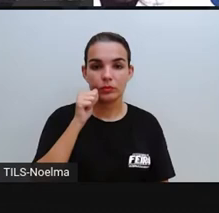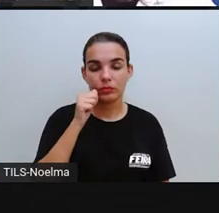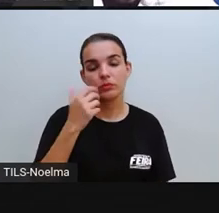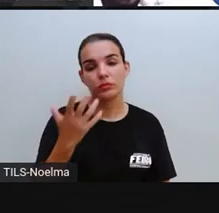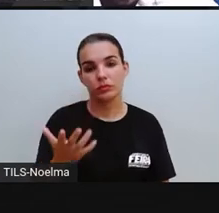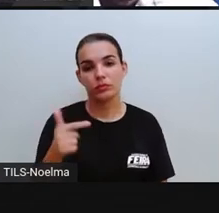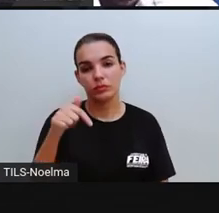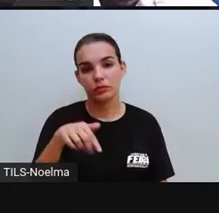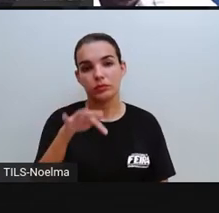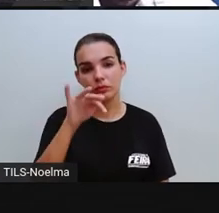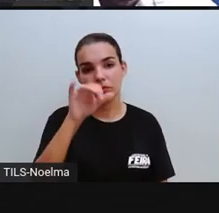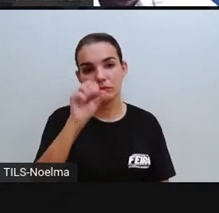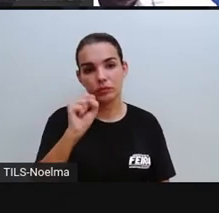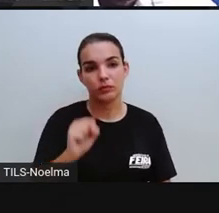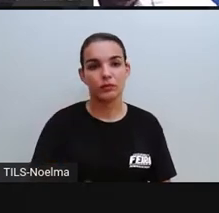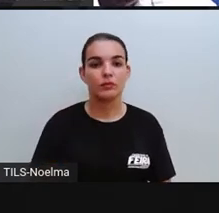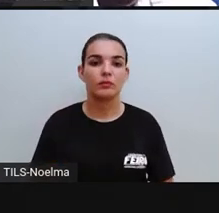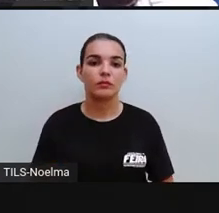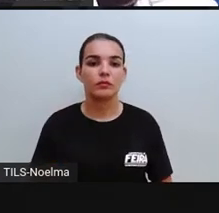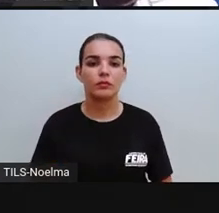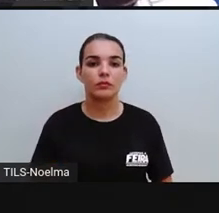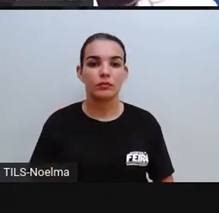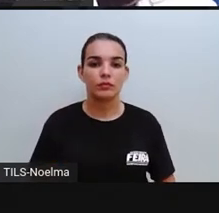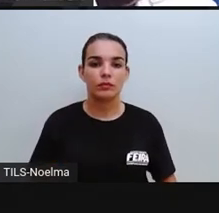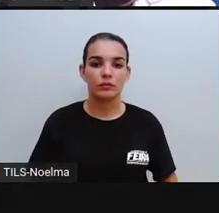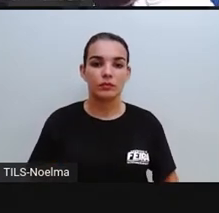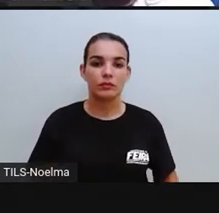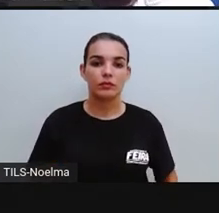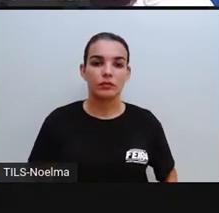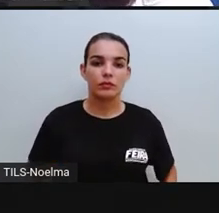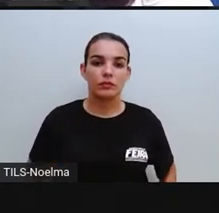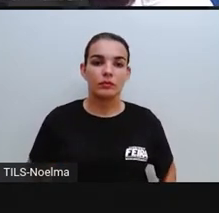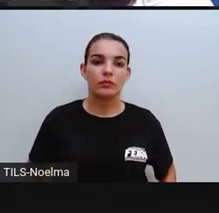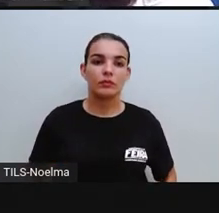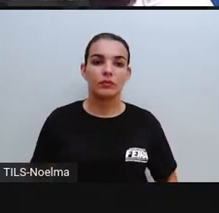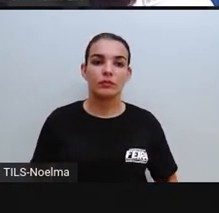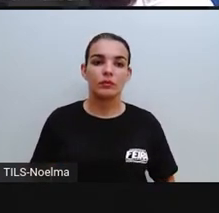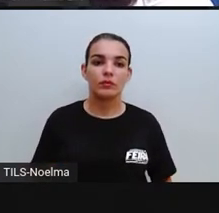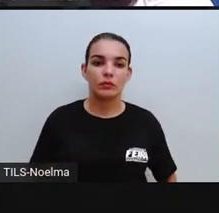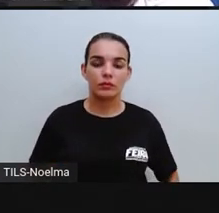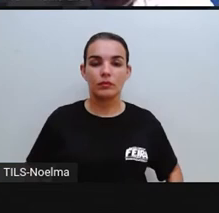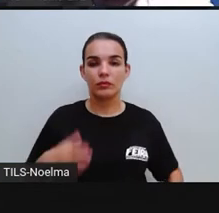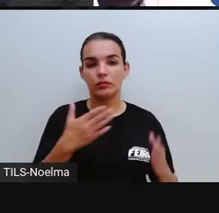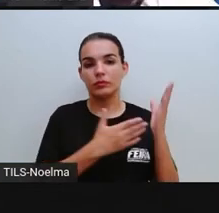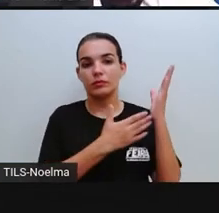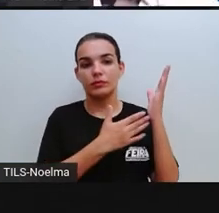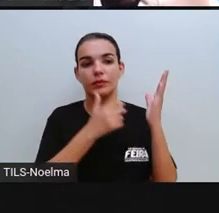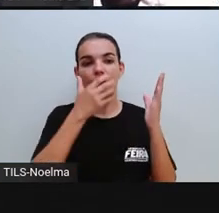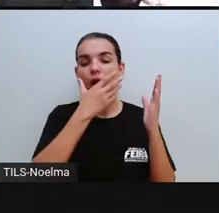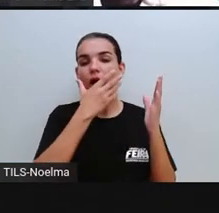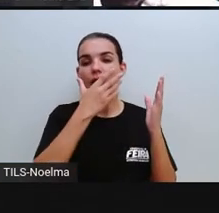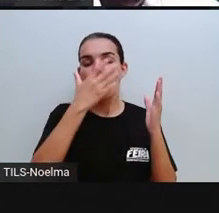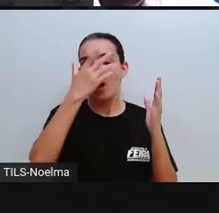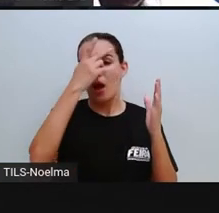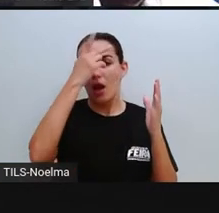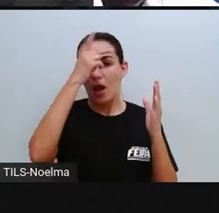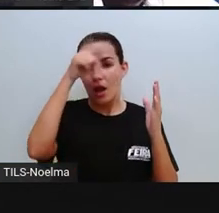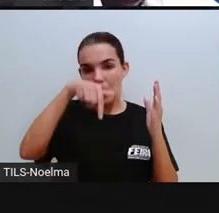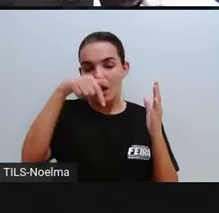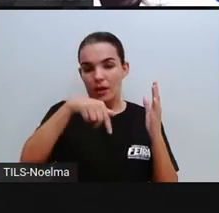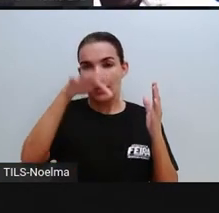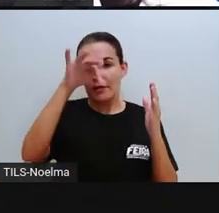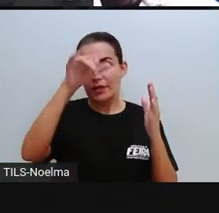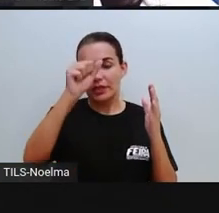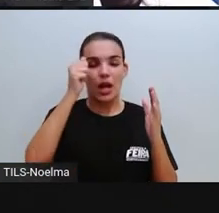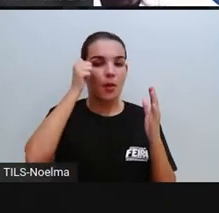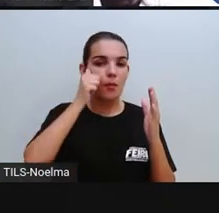de Feira de Santana, tá bom? Então, por exemplo, aqui o Hospital da Mulher, ó, funciona uma maternidade, tá?